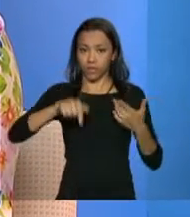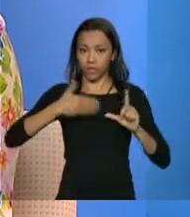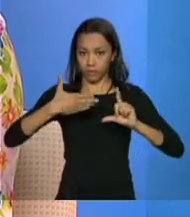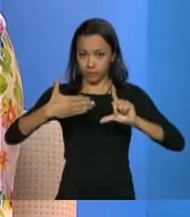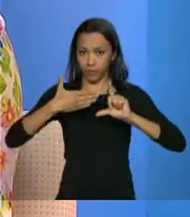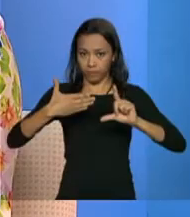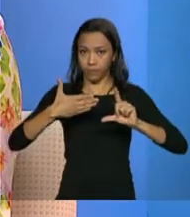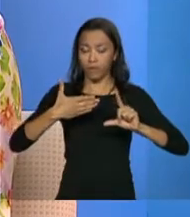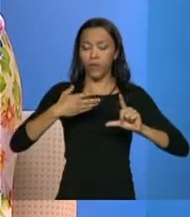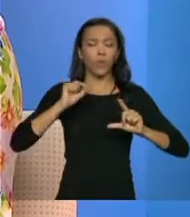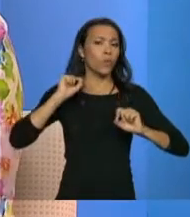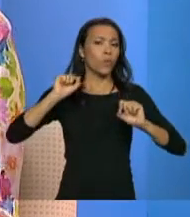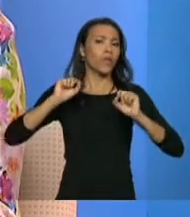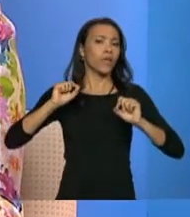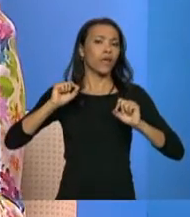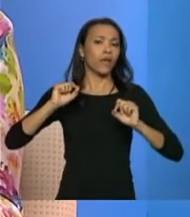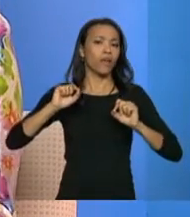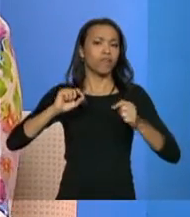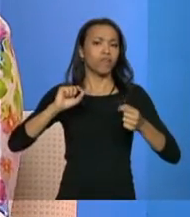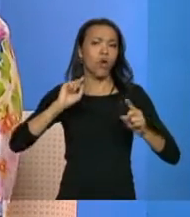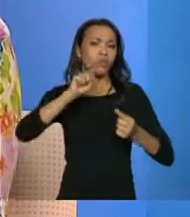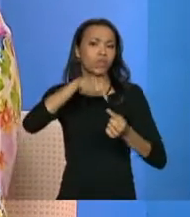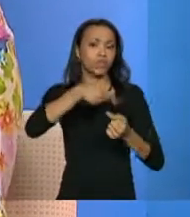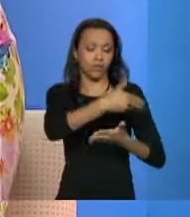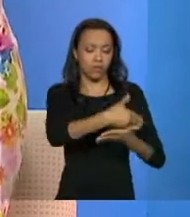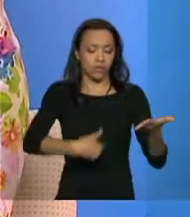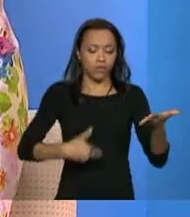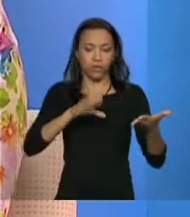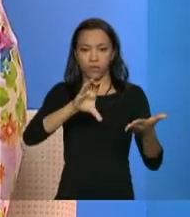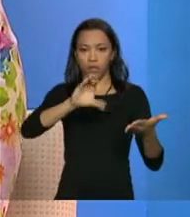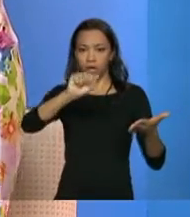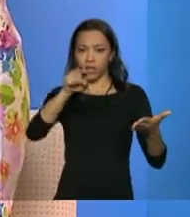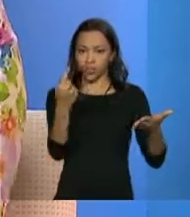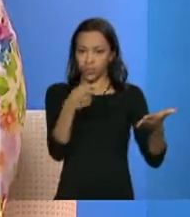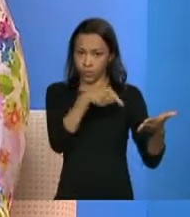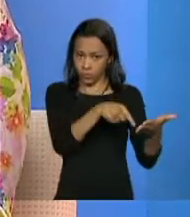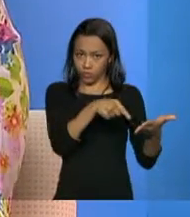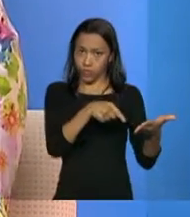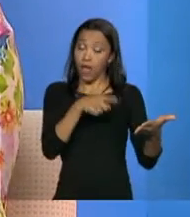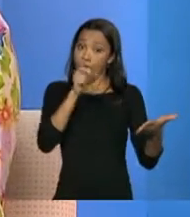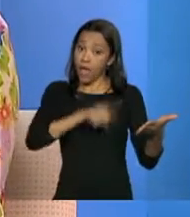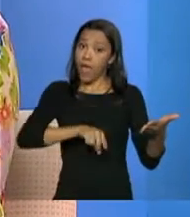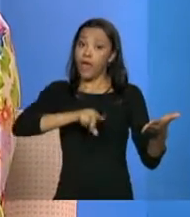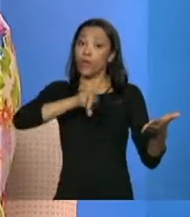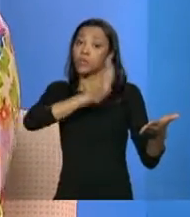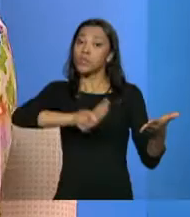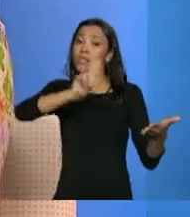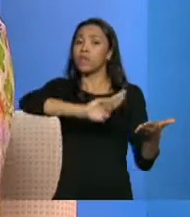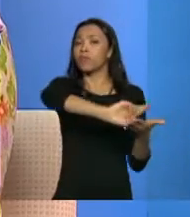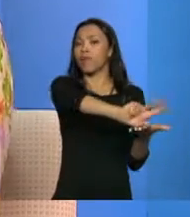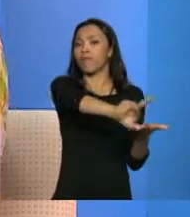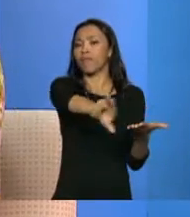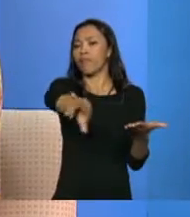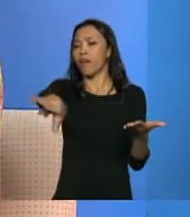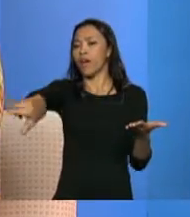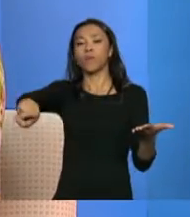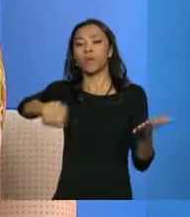verdade, o que é a ideia do Cadastro Único? É que ele seja um cadastro para vários programas. E assim,